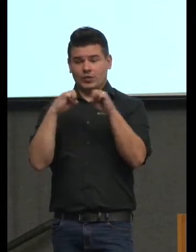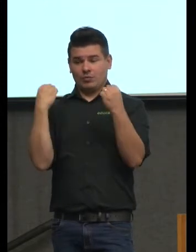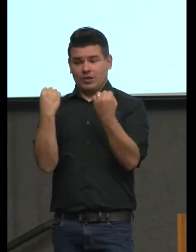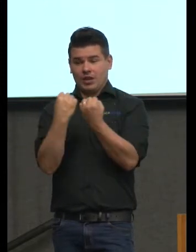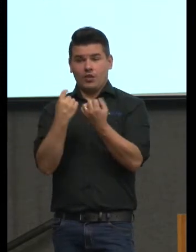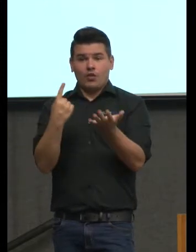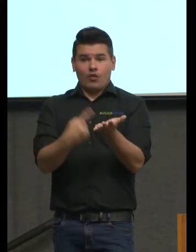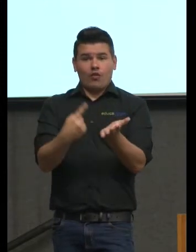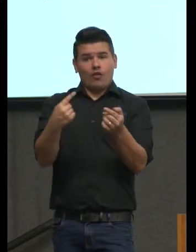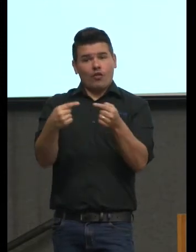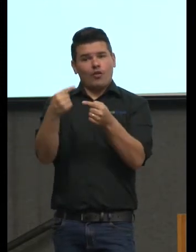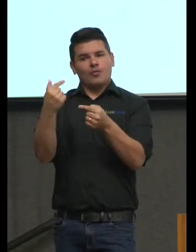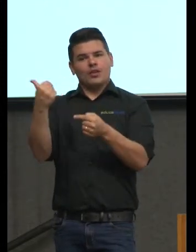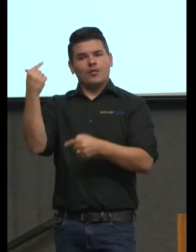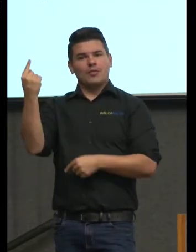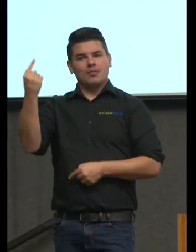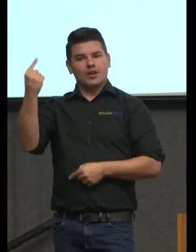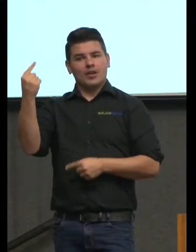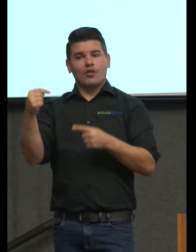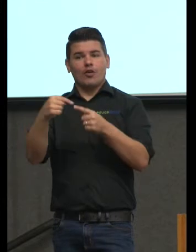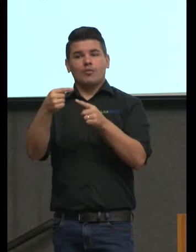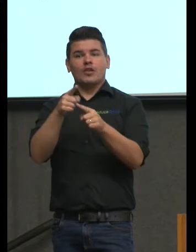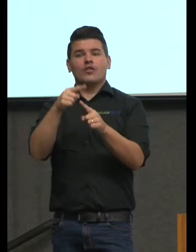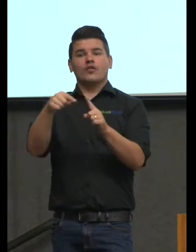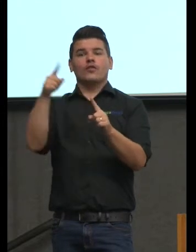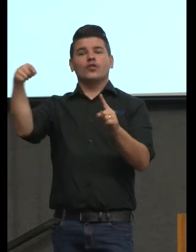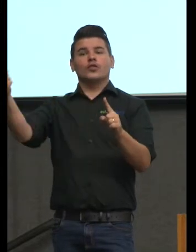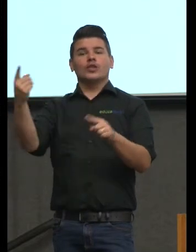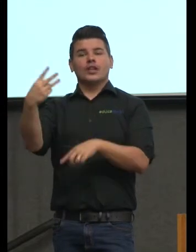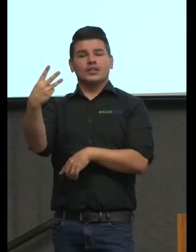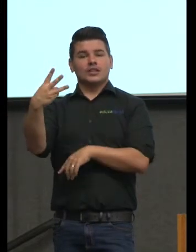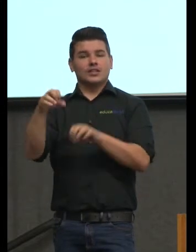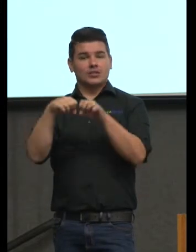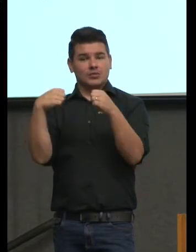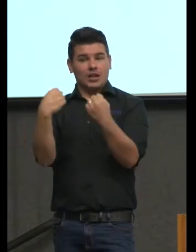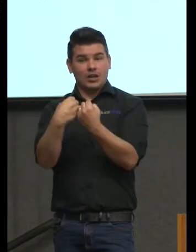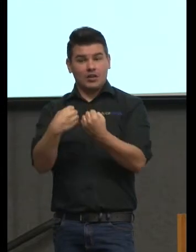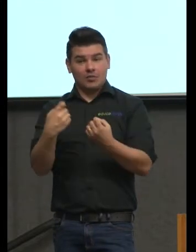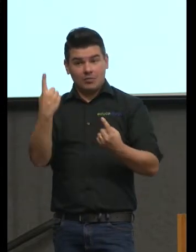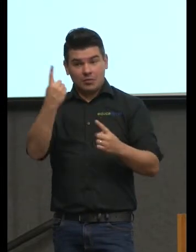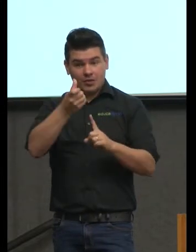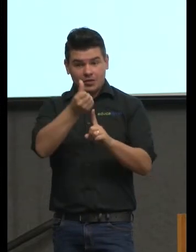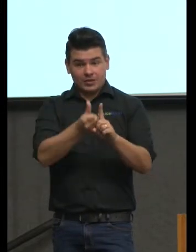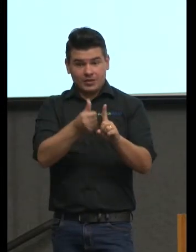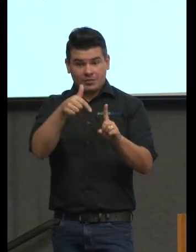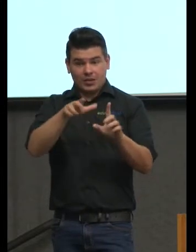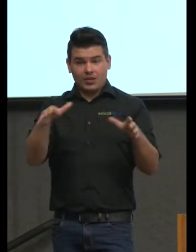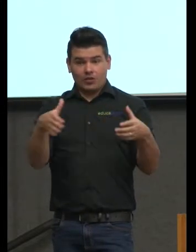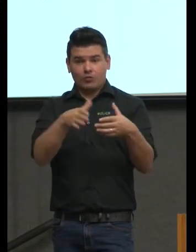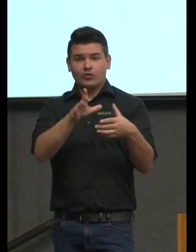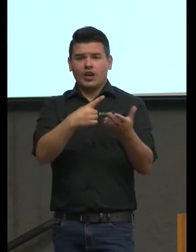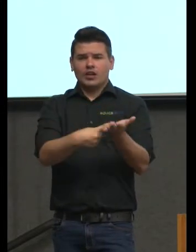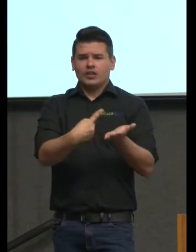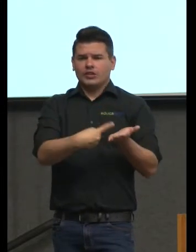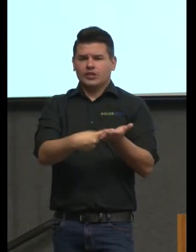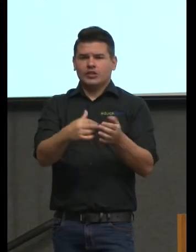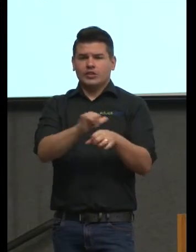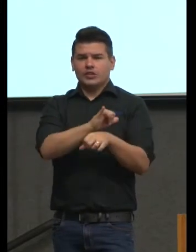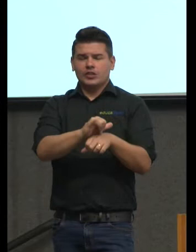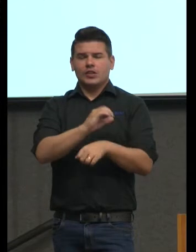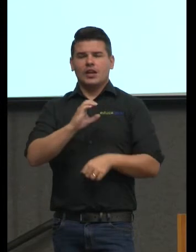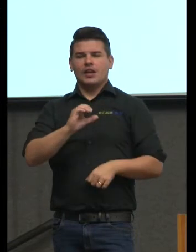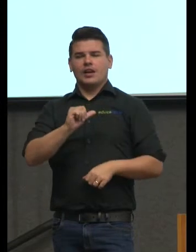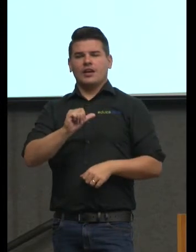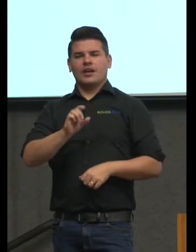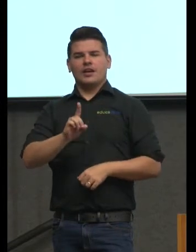o primeiro tem a ver com o terceiro a nossa intenção é que esse primeiro semestre de planejamento da cátedra